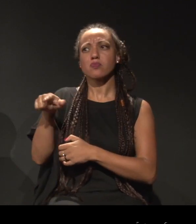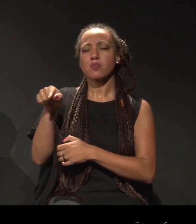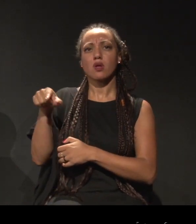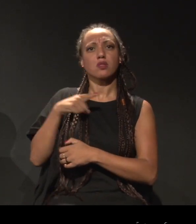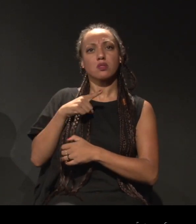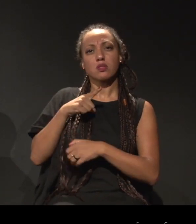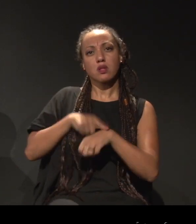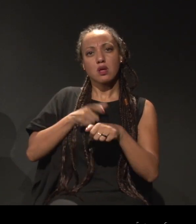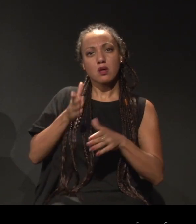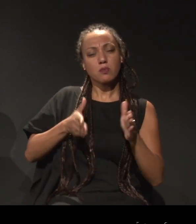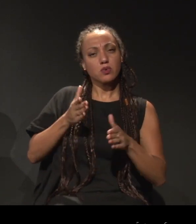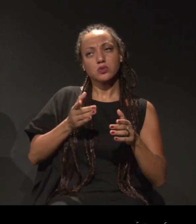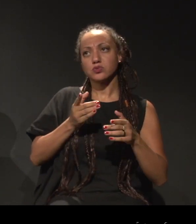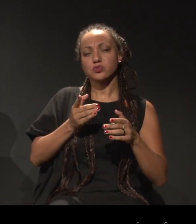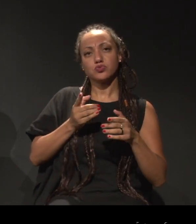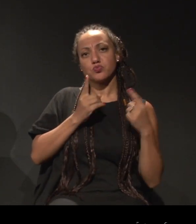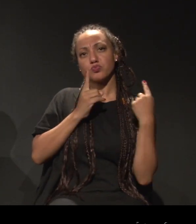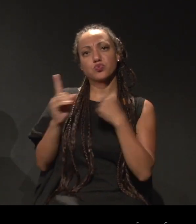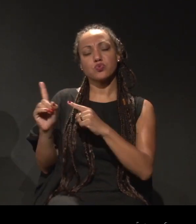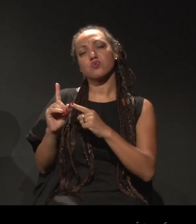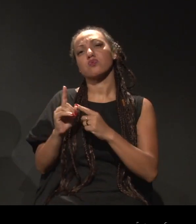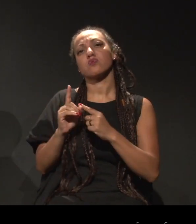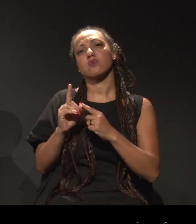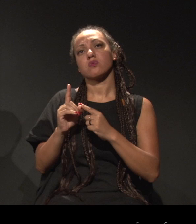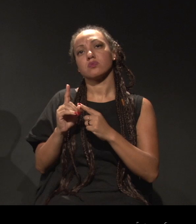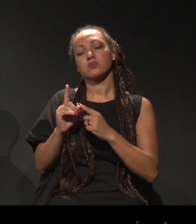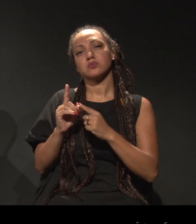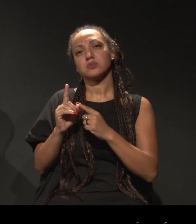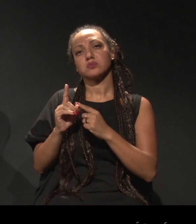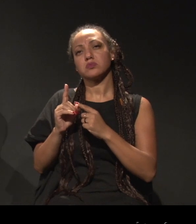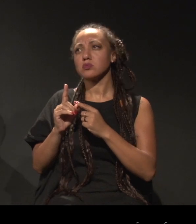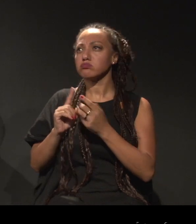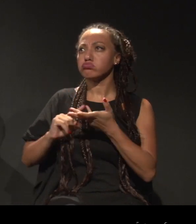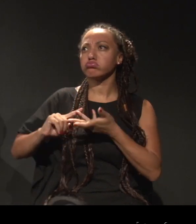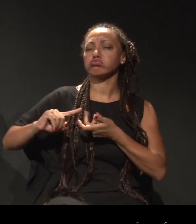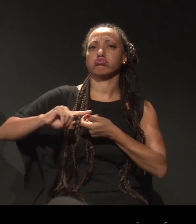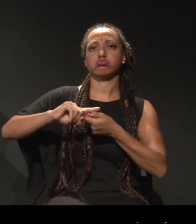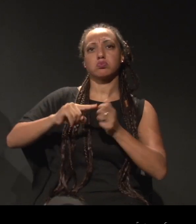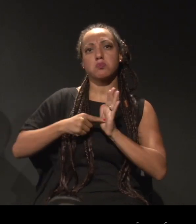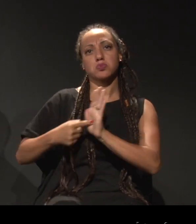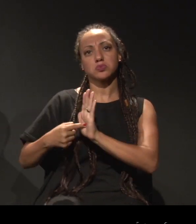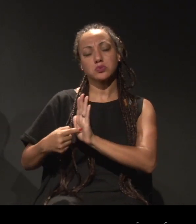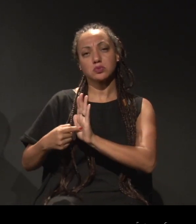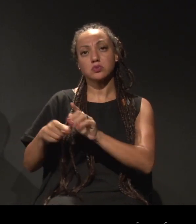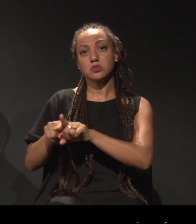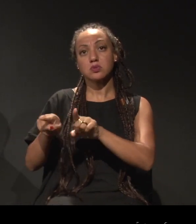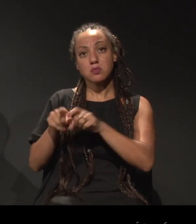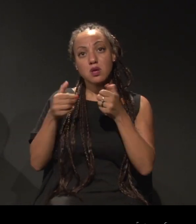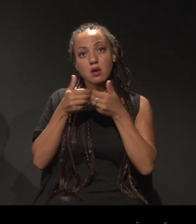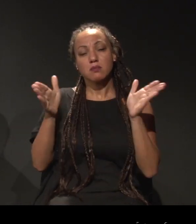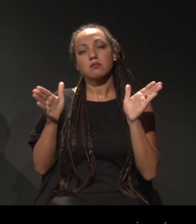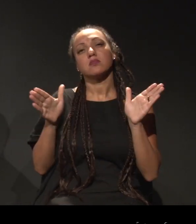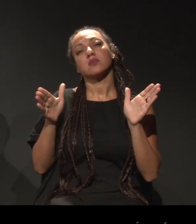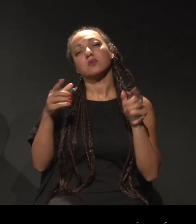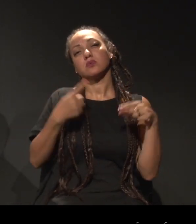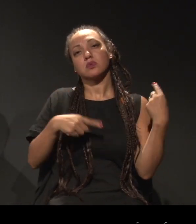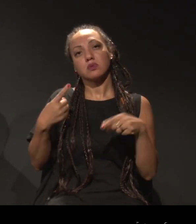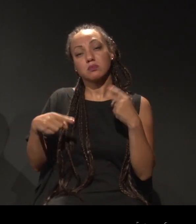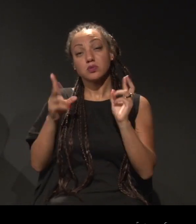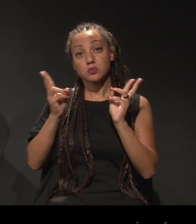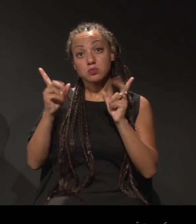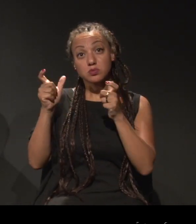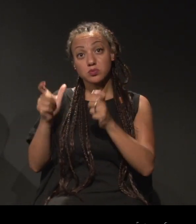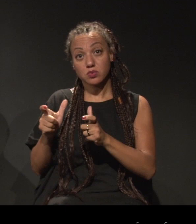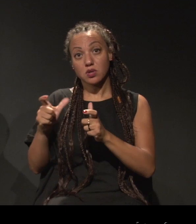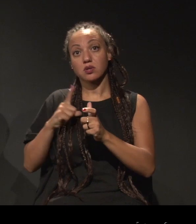repúdio e problematizamos muitas questões, além de abrirmos esse debate no mesmo local